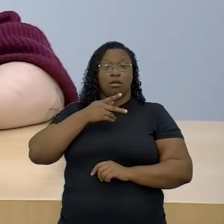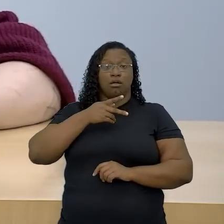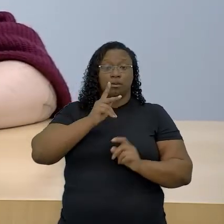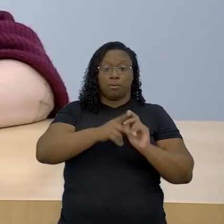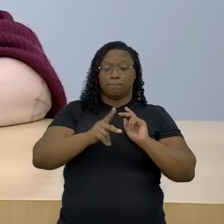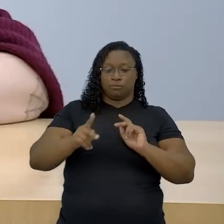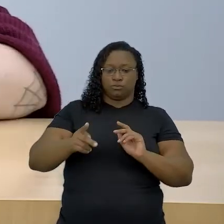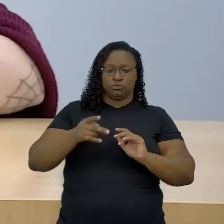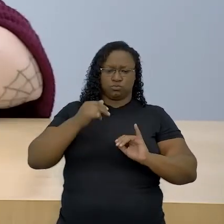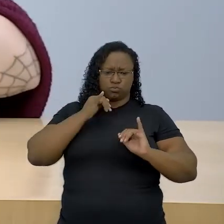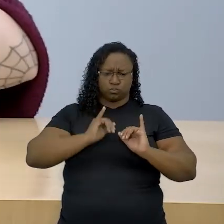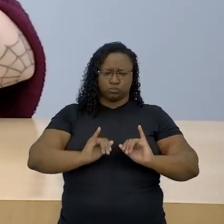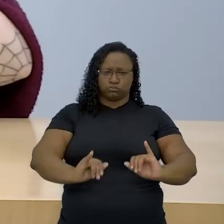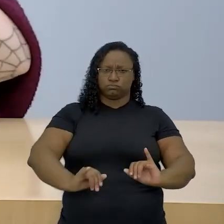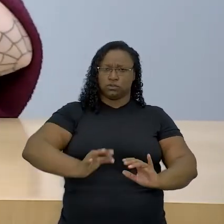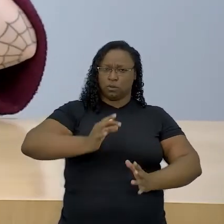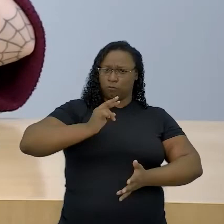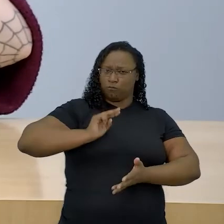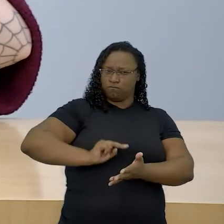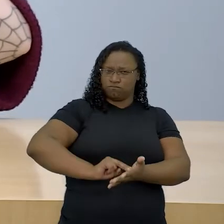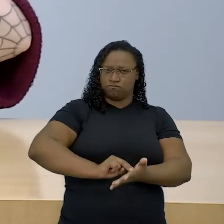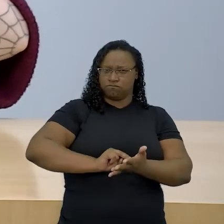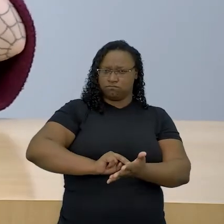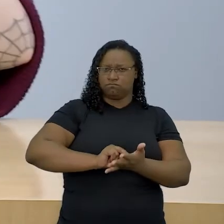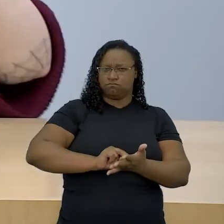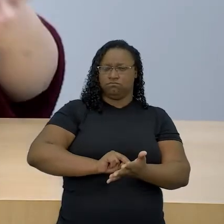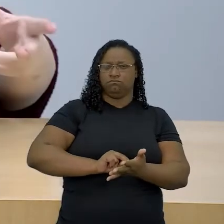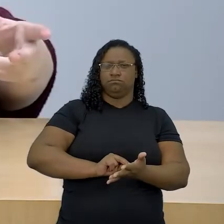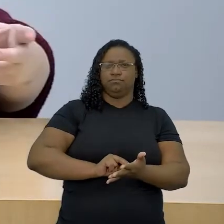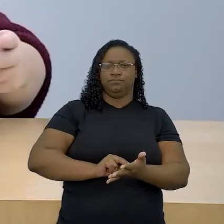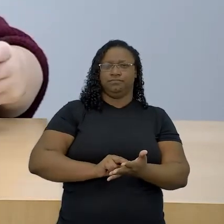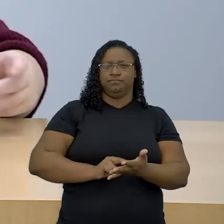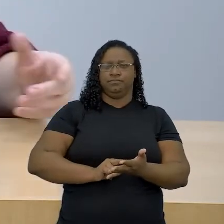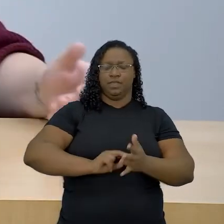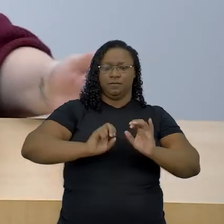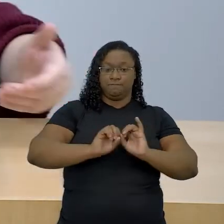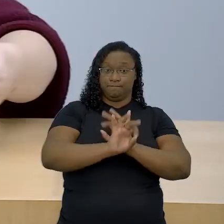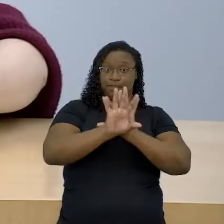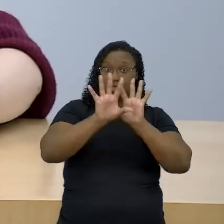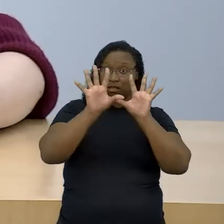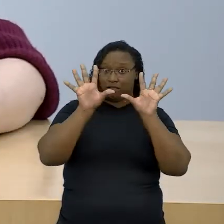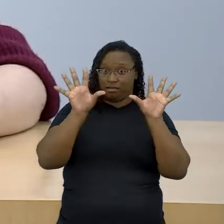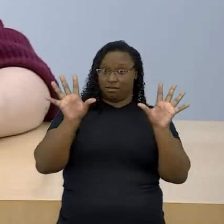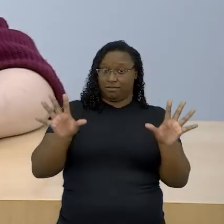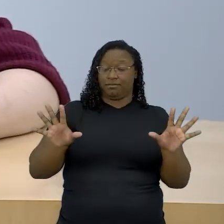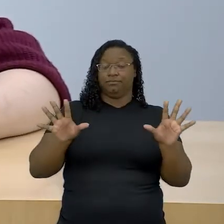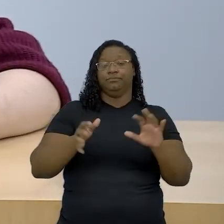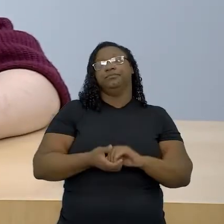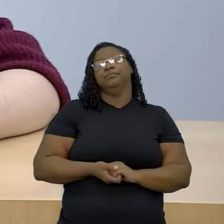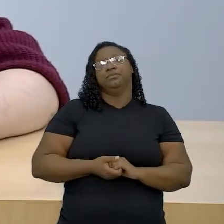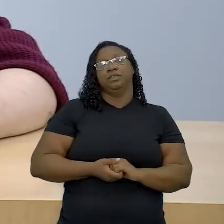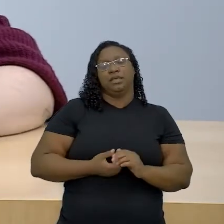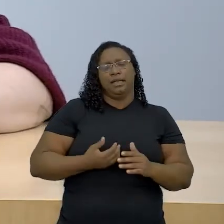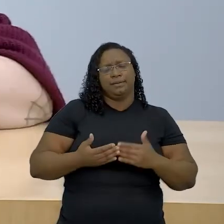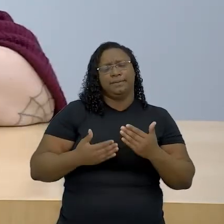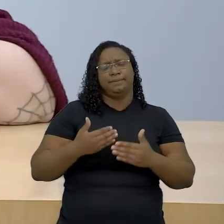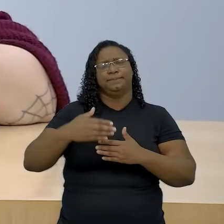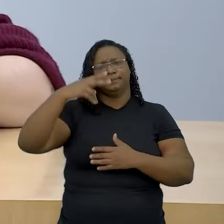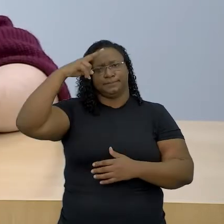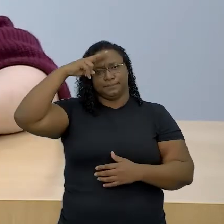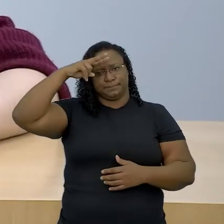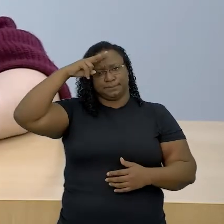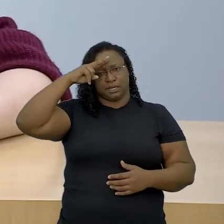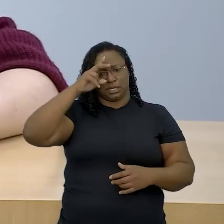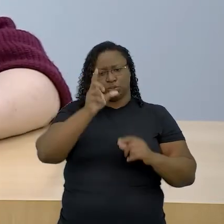firmeza e de uma forma absolutamente cristalina, a gente sabe que, ao longo da história, os